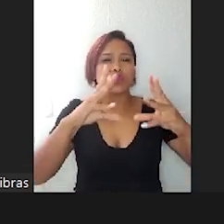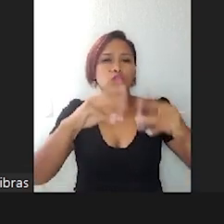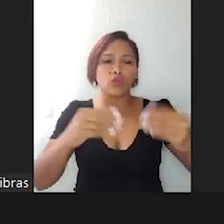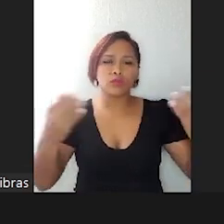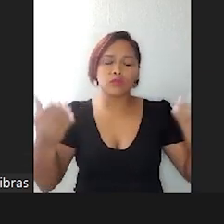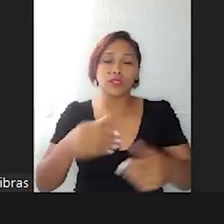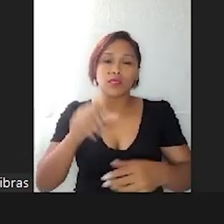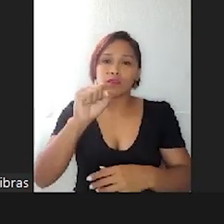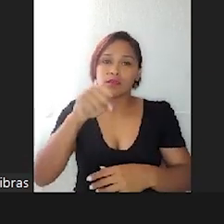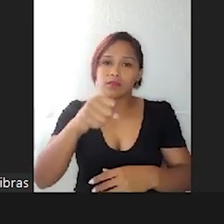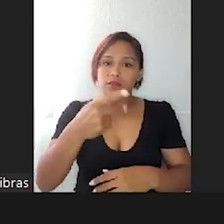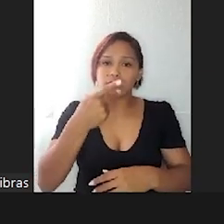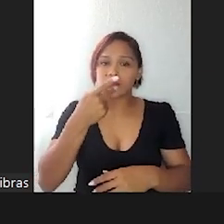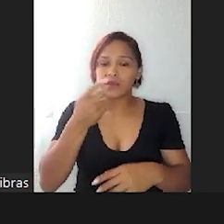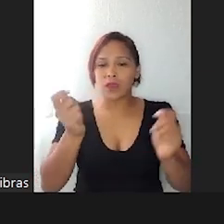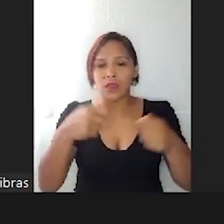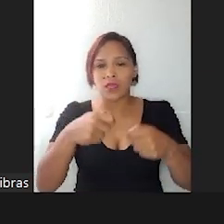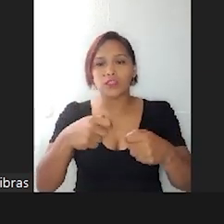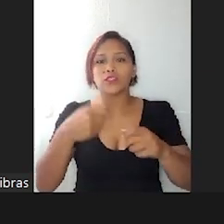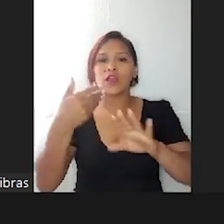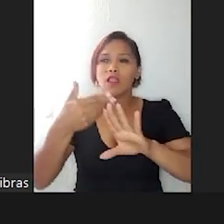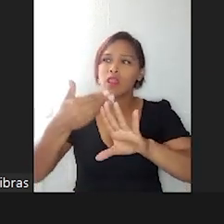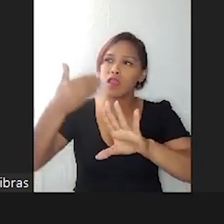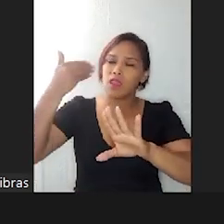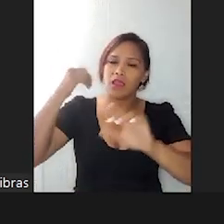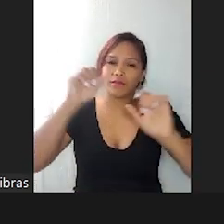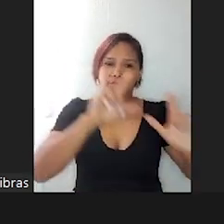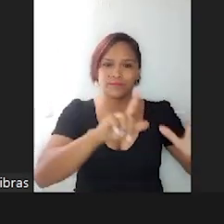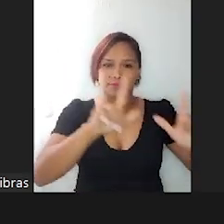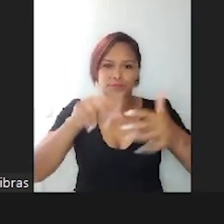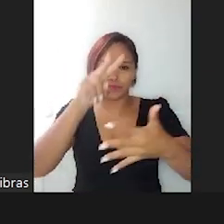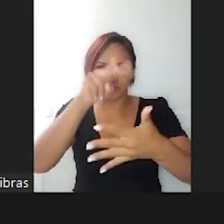né? De, mudei o slide agora, vou ler o que tá aqui,